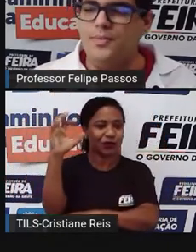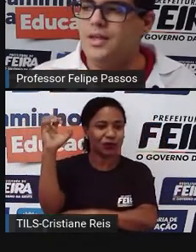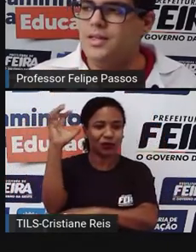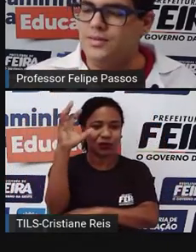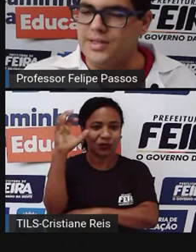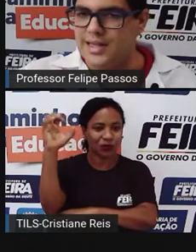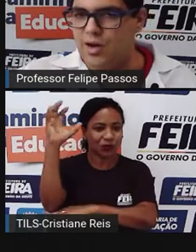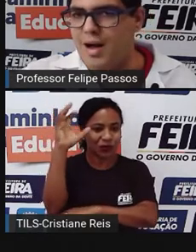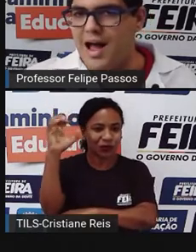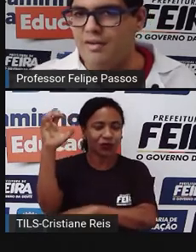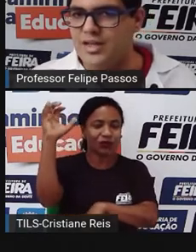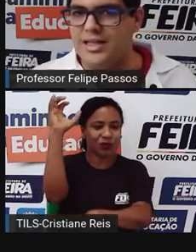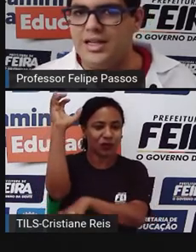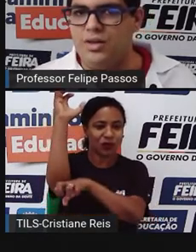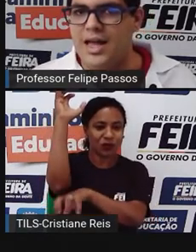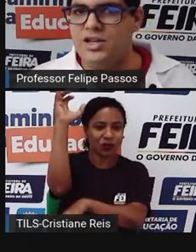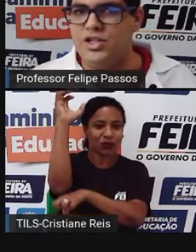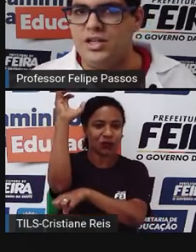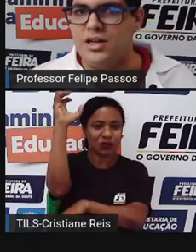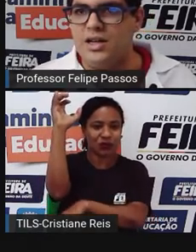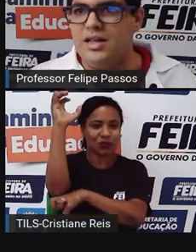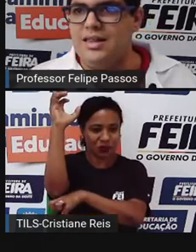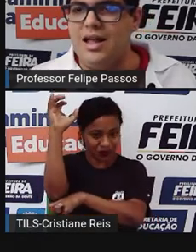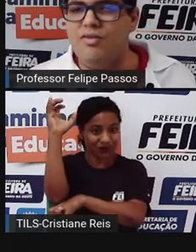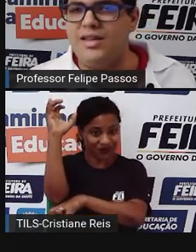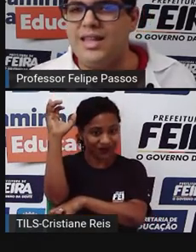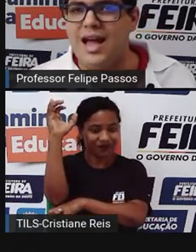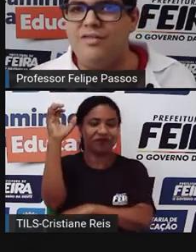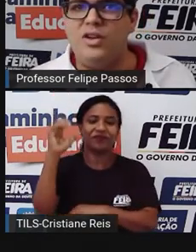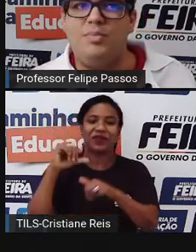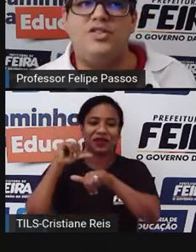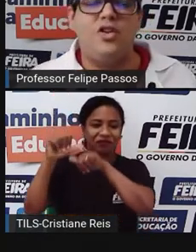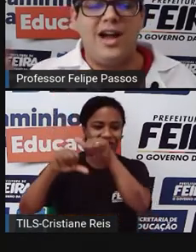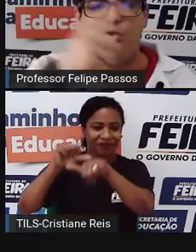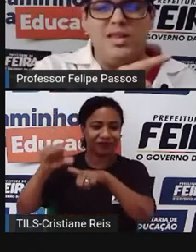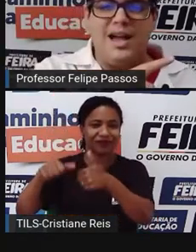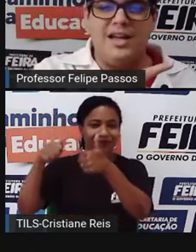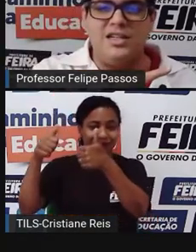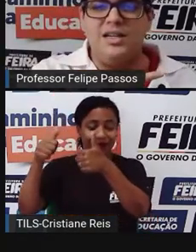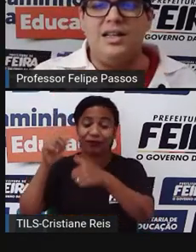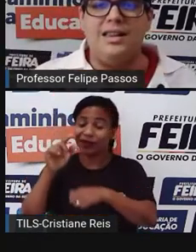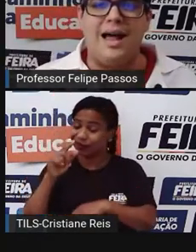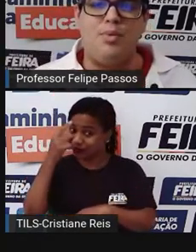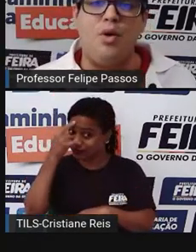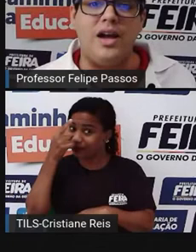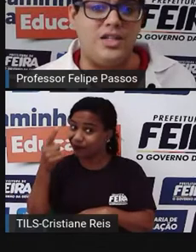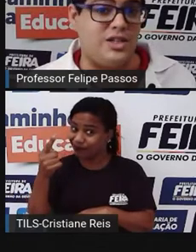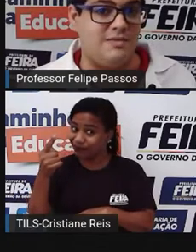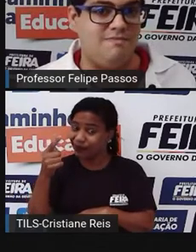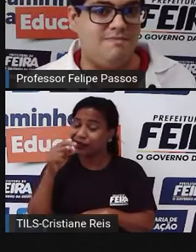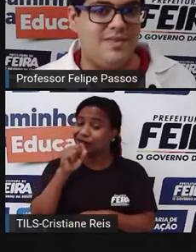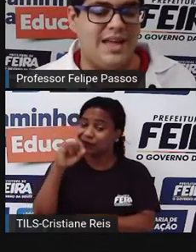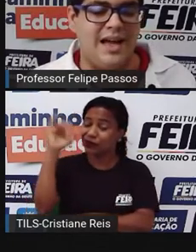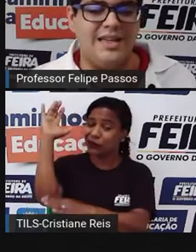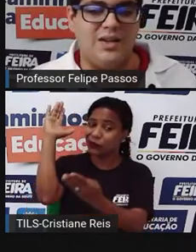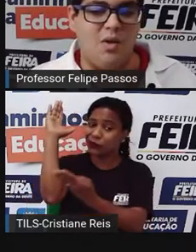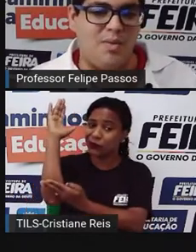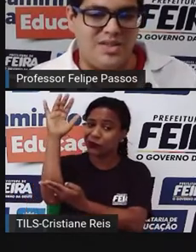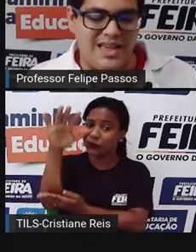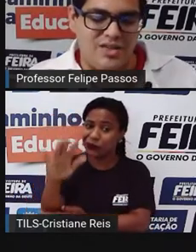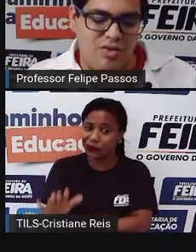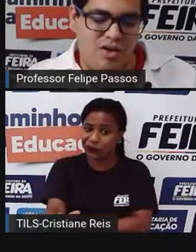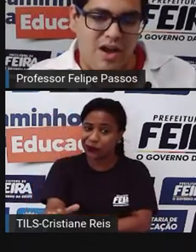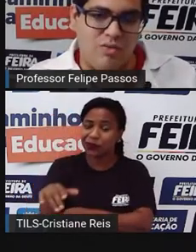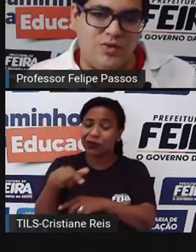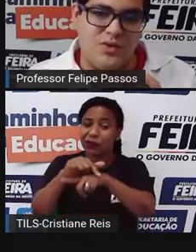novo, se você derruba árvores aqui no Leste, não vai ter árvore para jogar umidade lá para o Oeste. Então é um